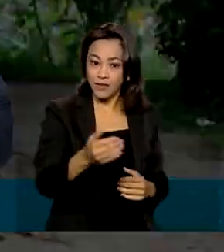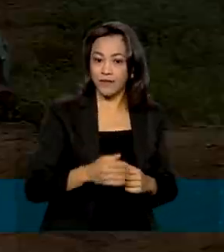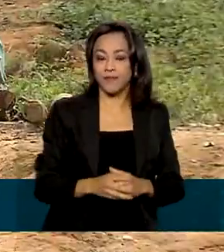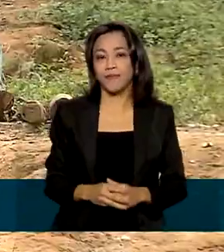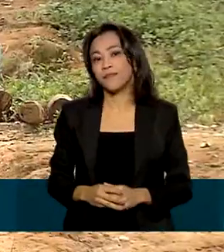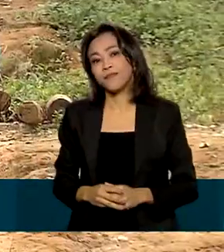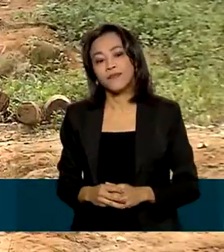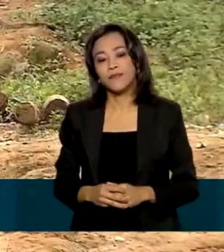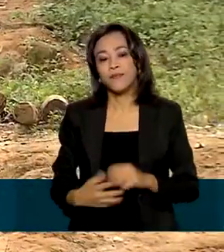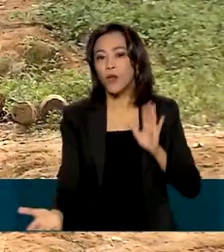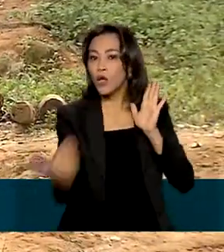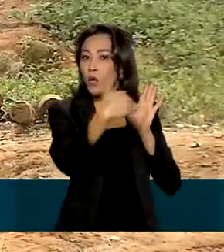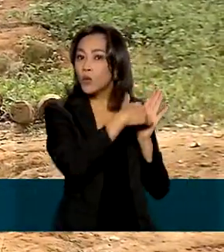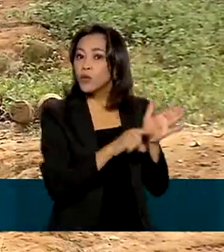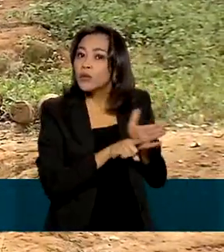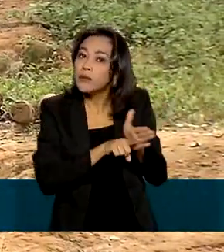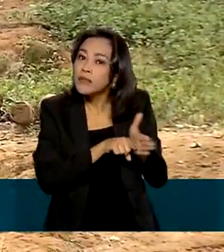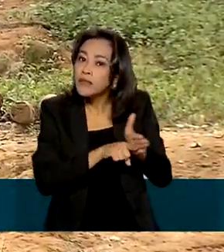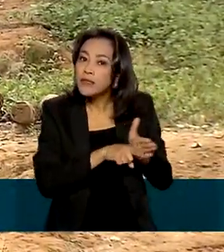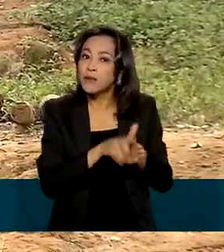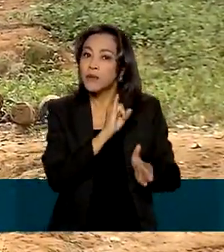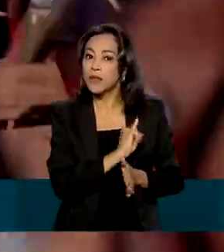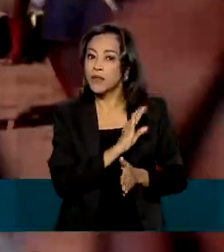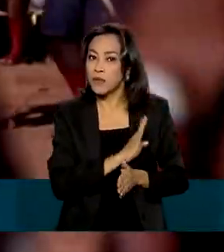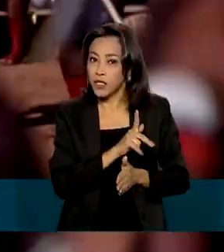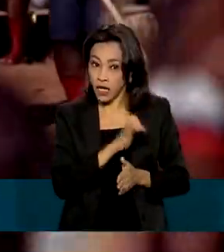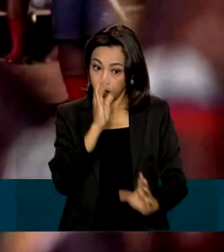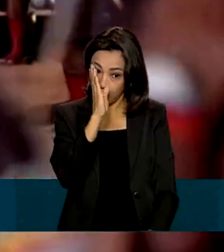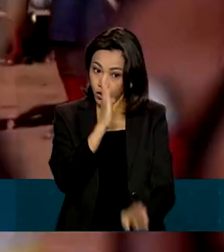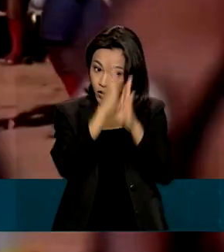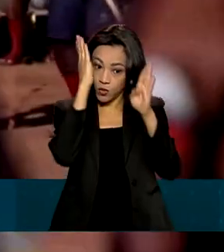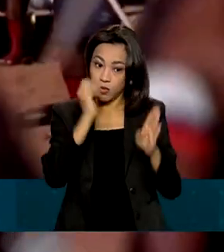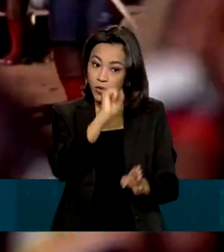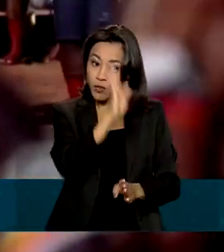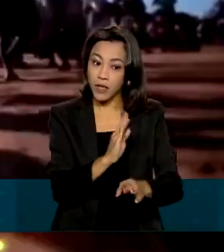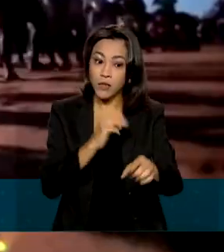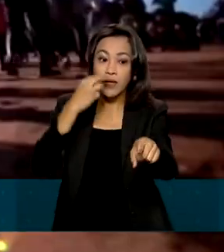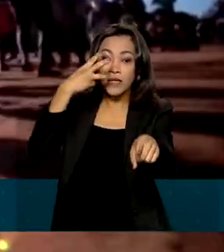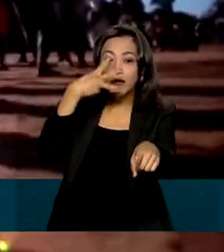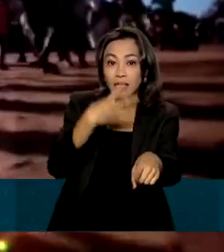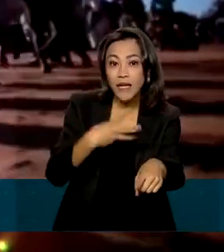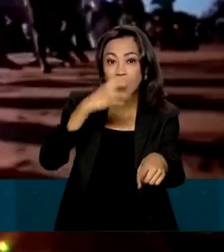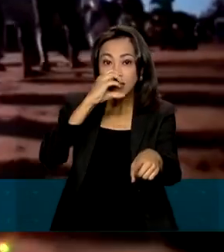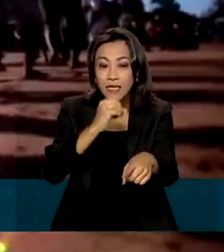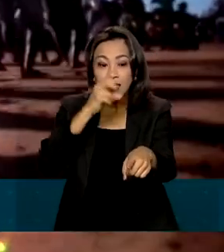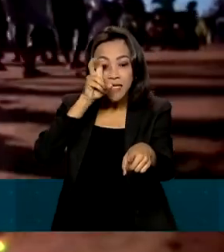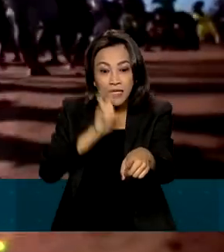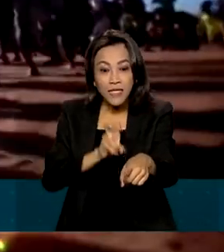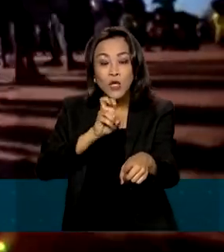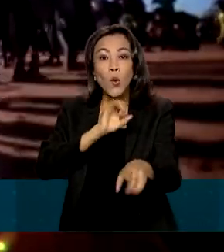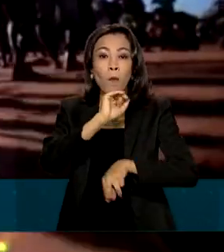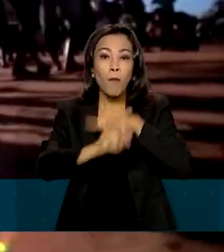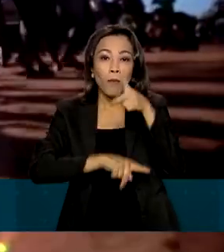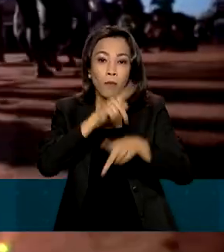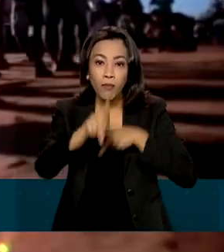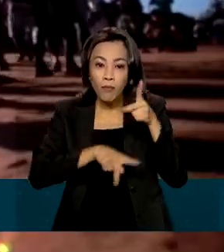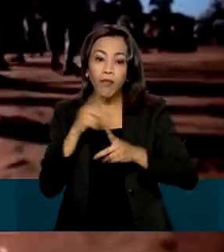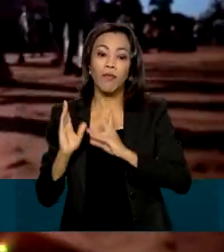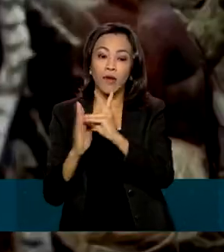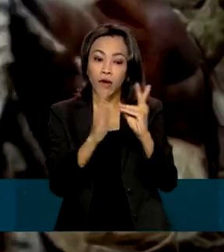No último Censo, o IBGE descobriu que no Brasil existem 305 povos indígenas, com